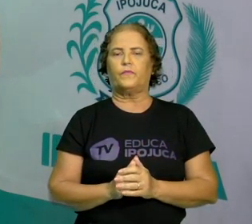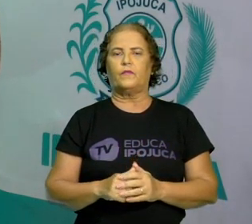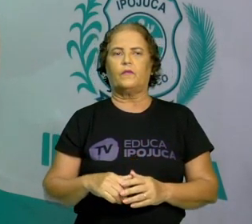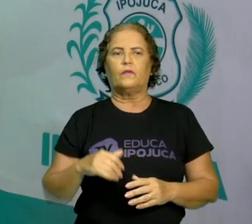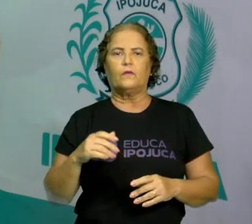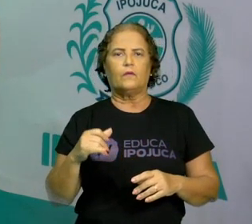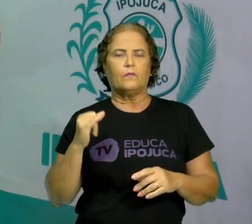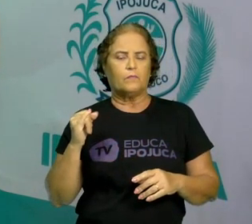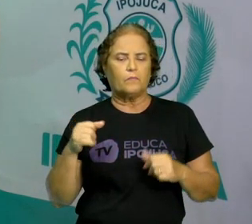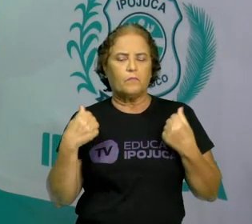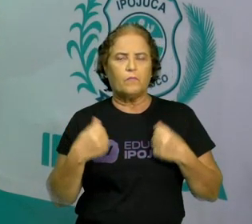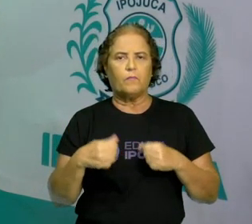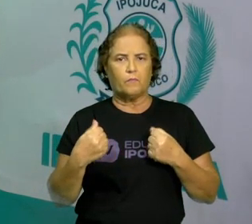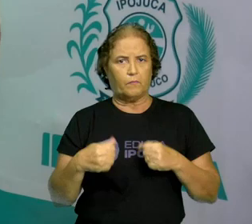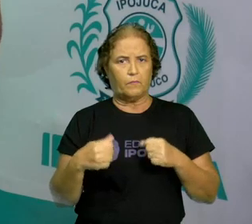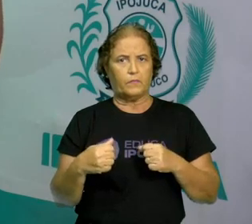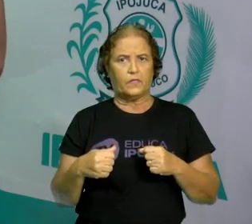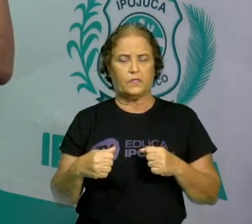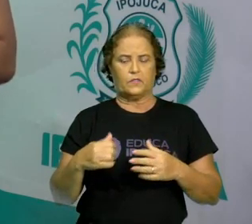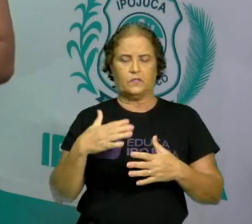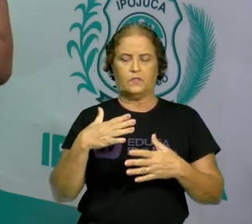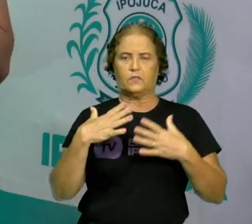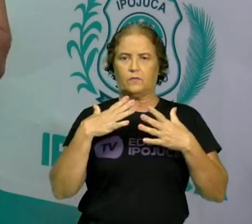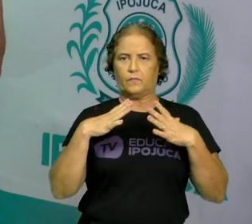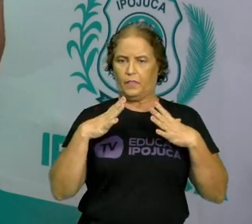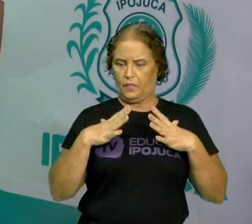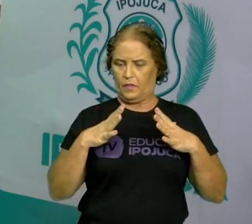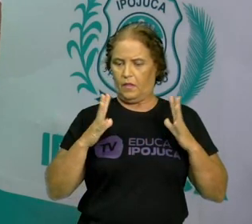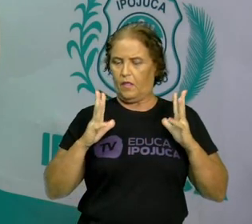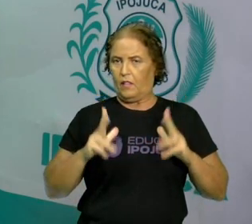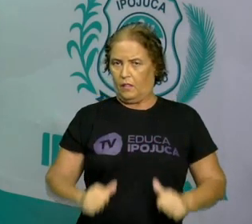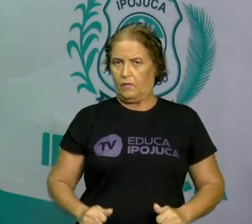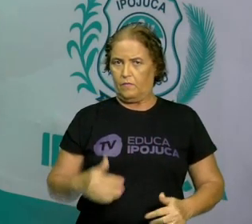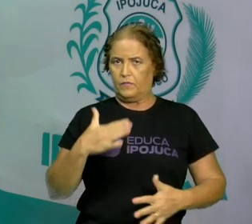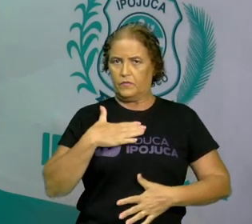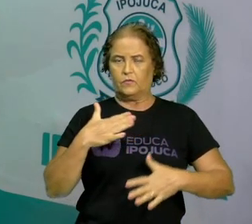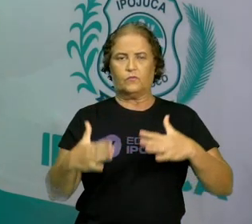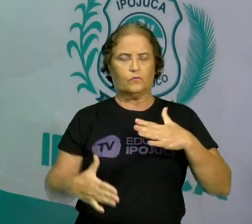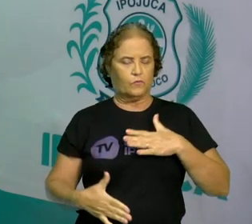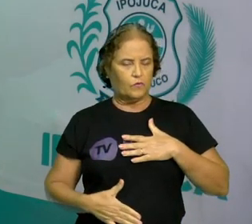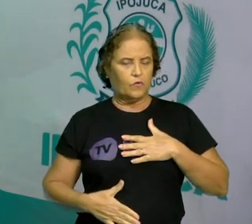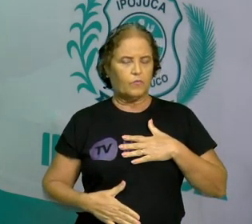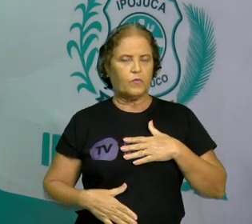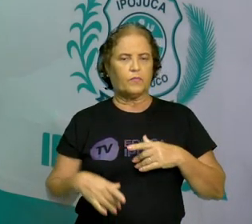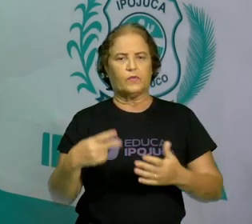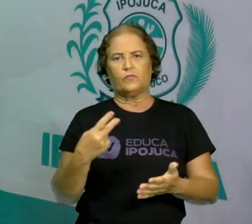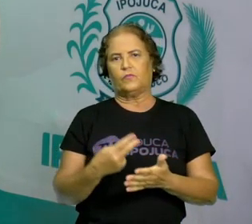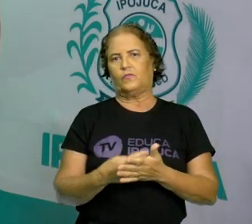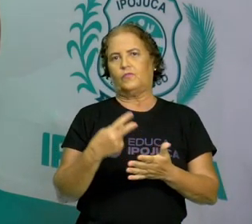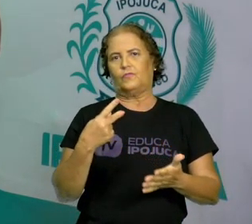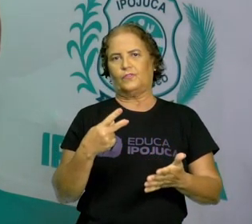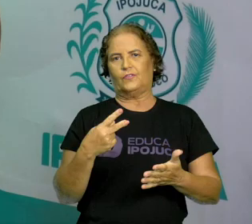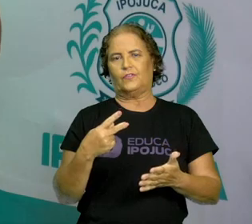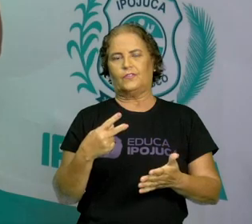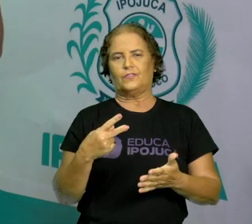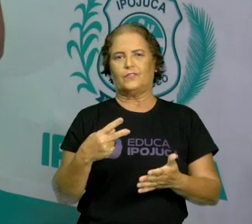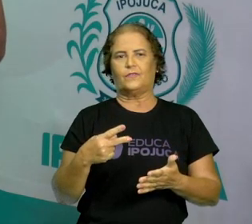do corpo para justamente não atingir a saúde do cliente que foi ter um cabelo na sopa.